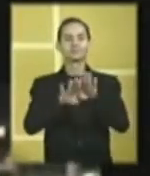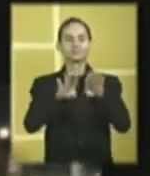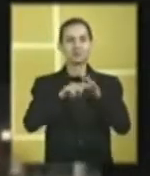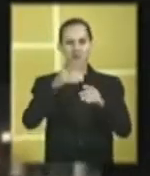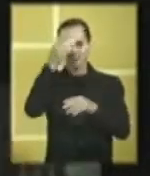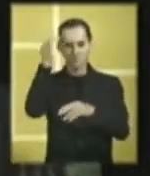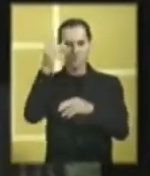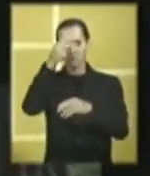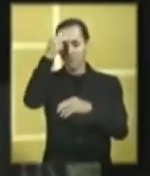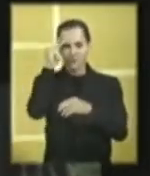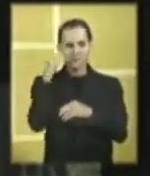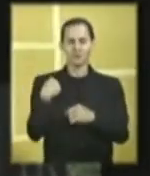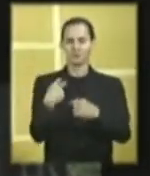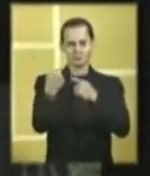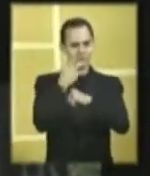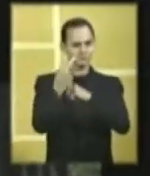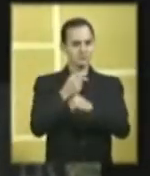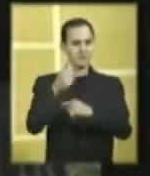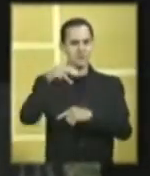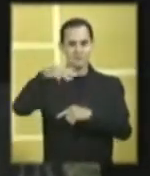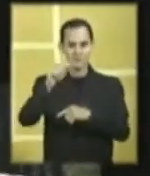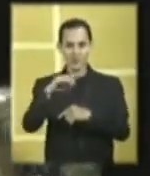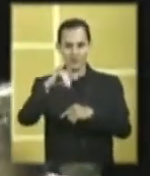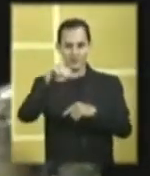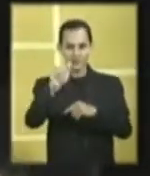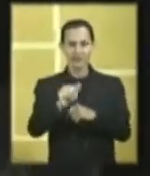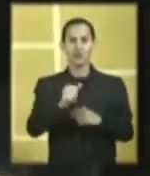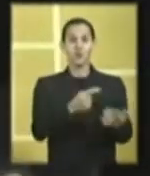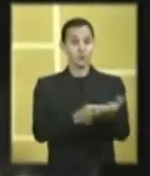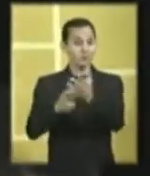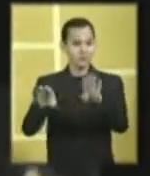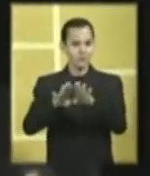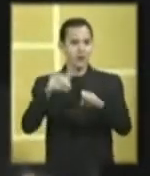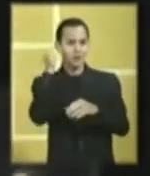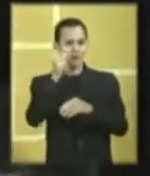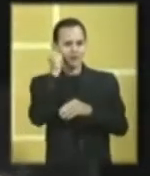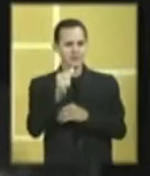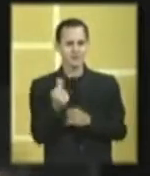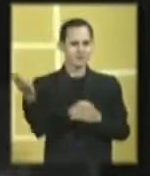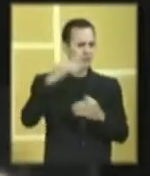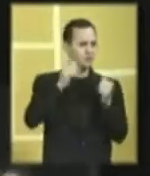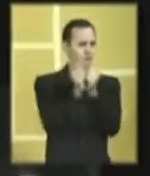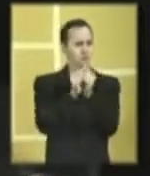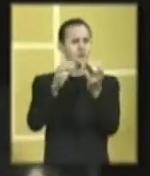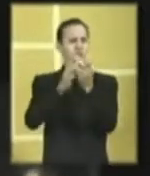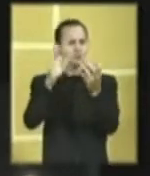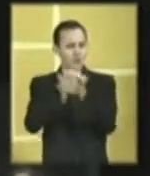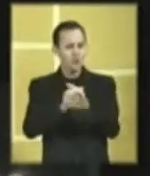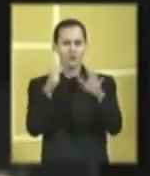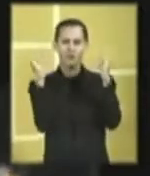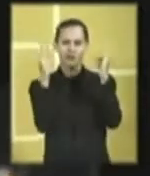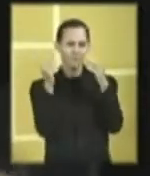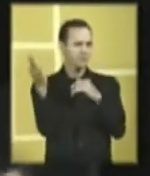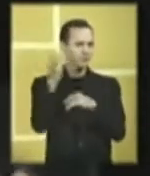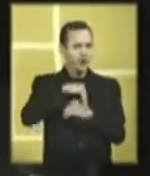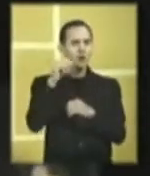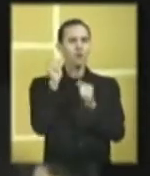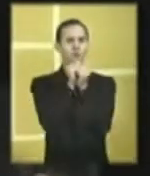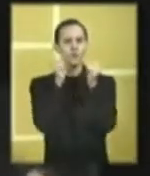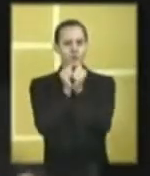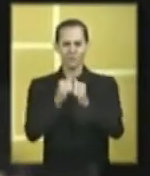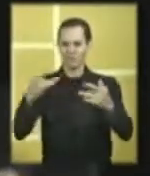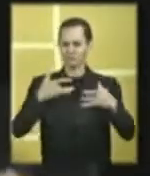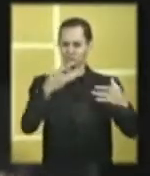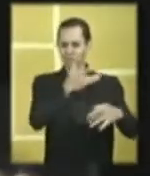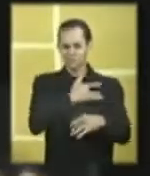para quem não abre mão de se cuidar, a Maria José faz o convite. Ó, mulherada, traz seus maridos, seus namorados para cá, para ficar